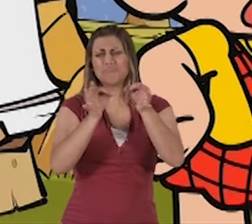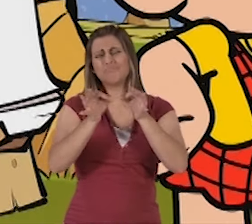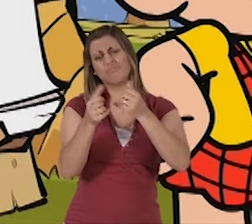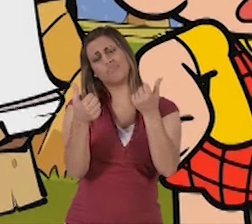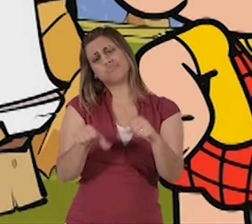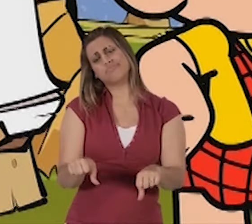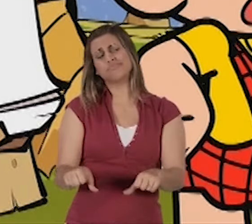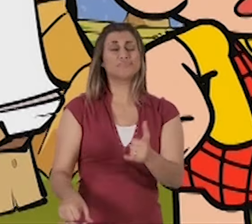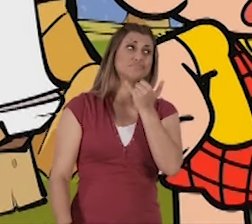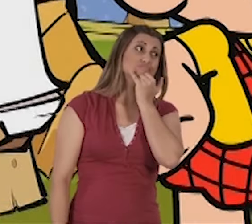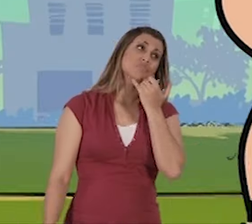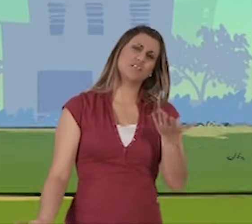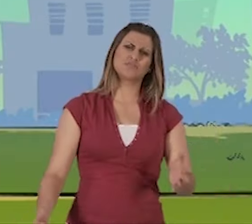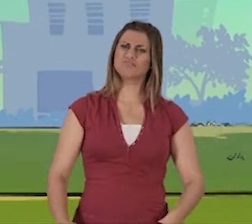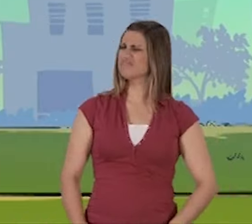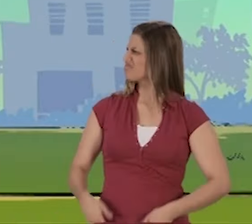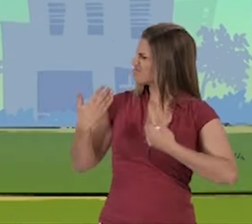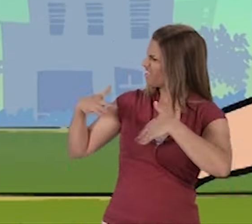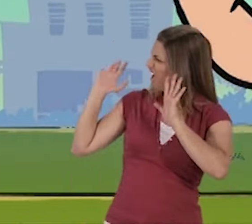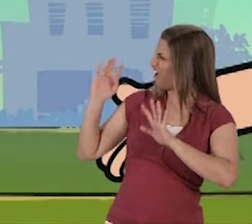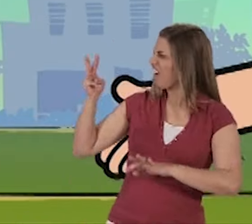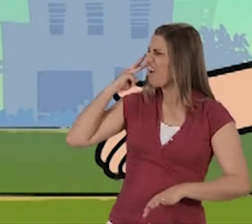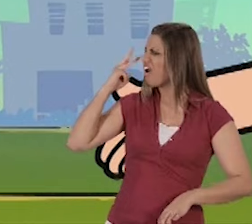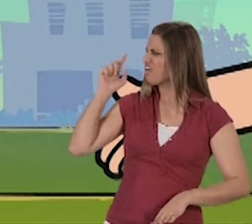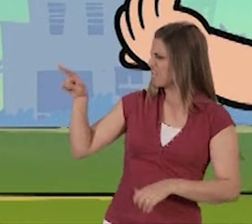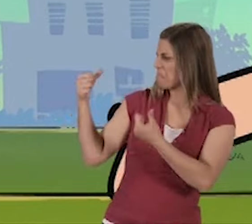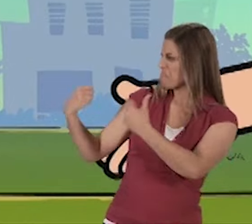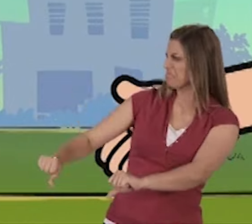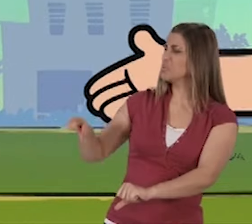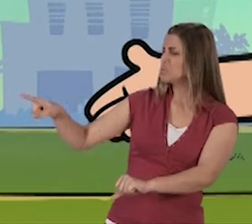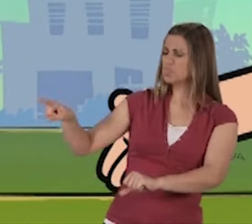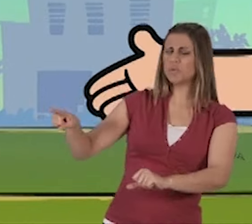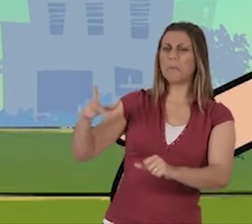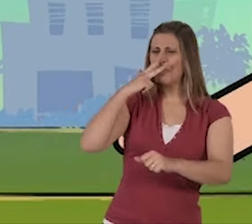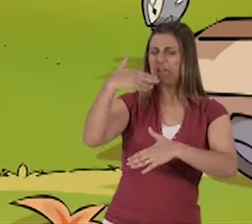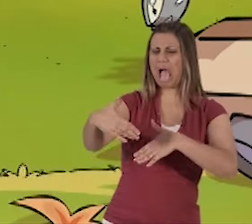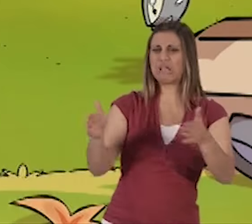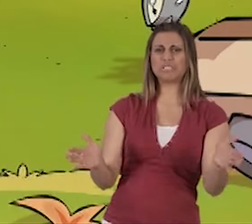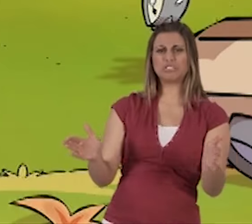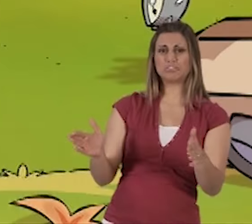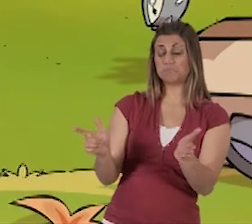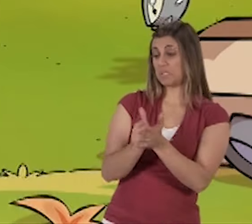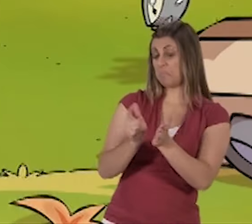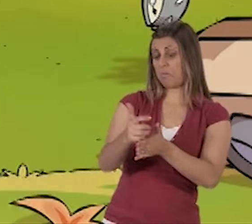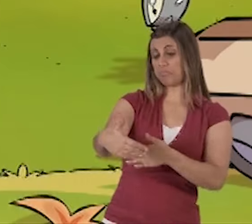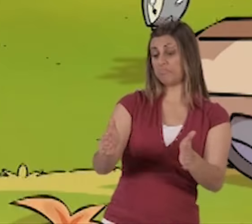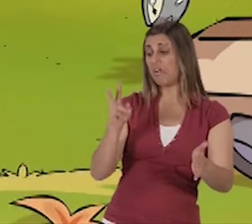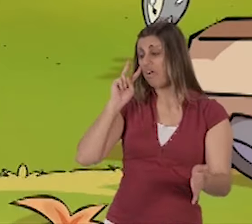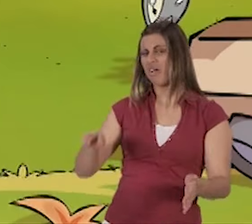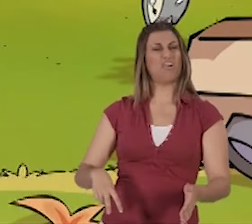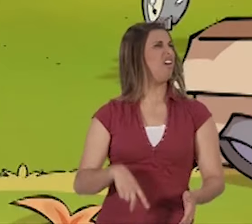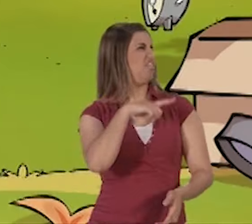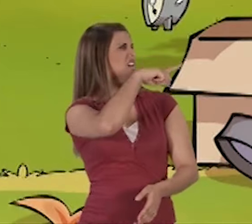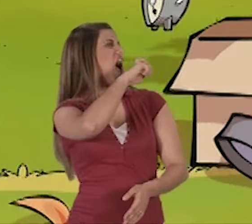tempo funcionam tão bem quanto as minhas! Ah, Cascão! Suas máquinas são caixas de papelão! Não liga pra ele, Dolores! Ele